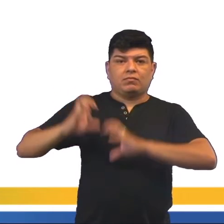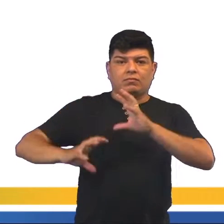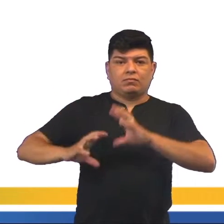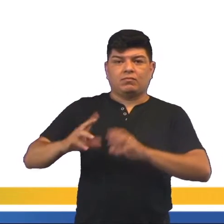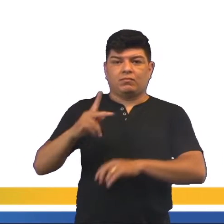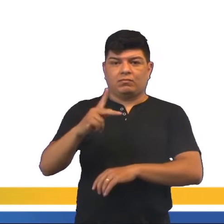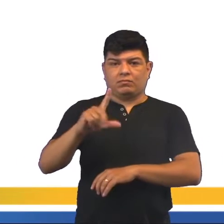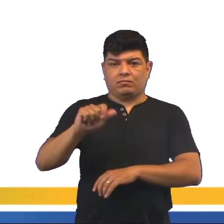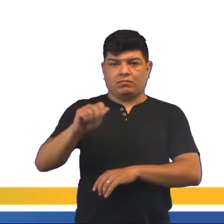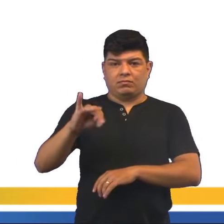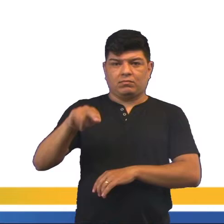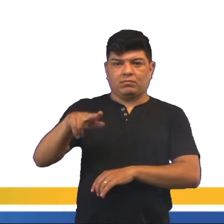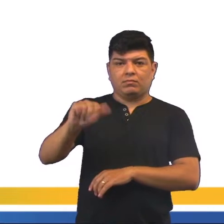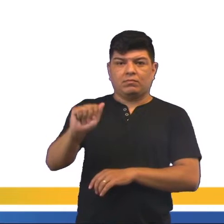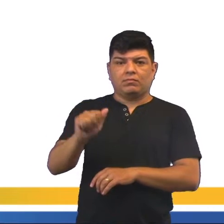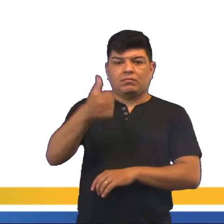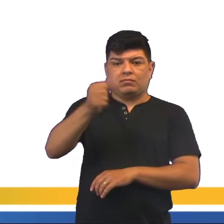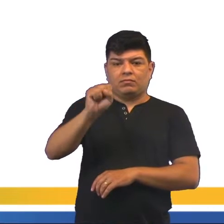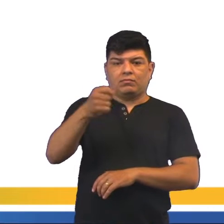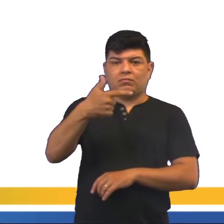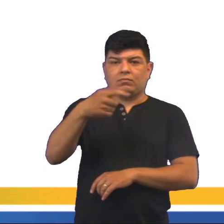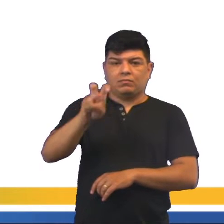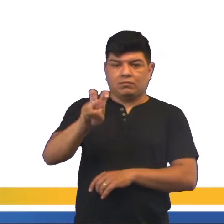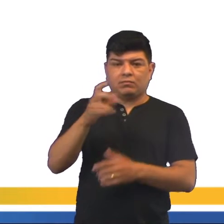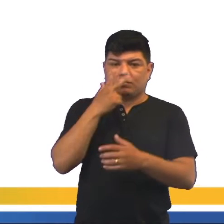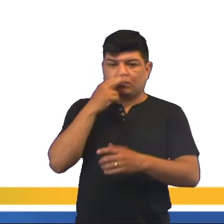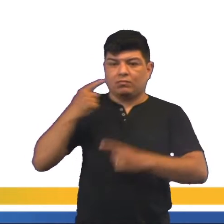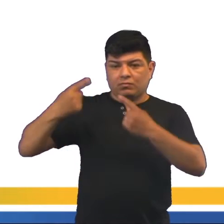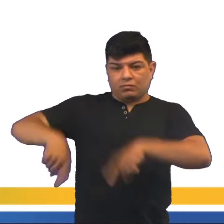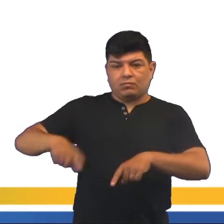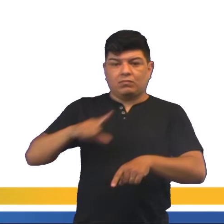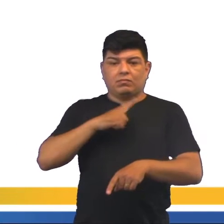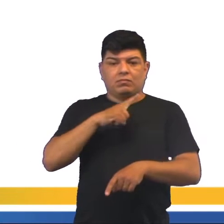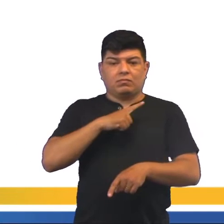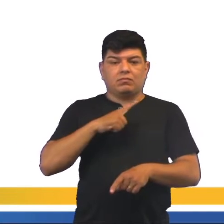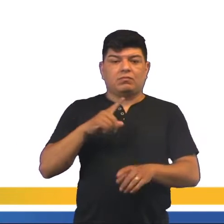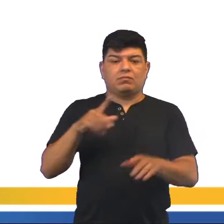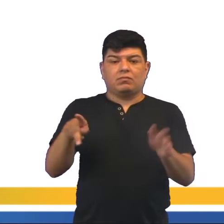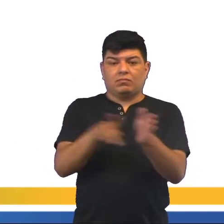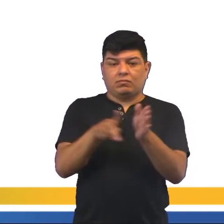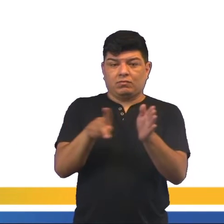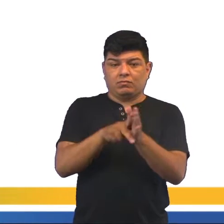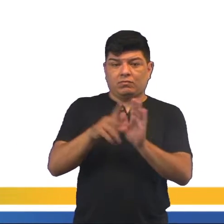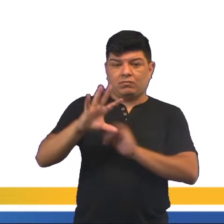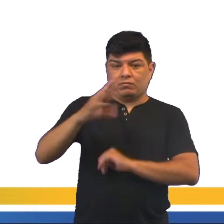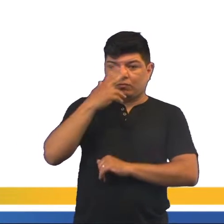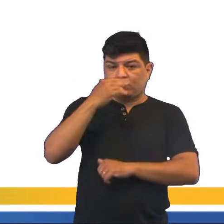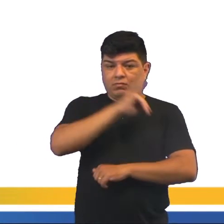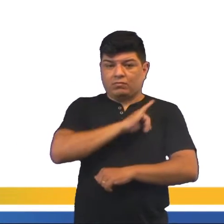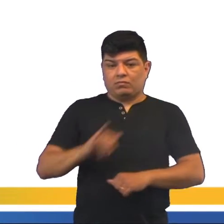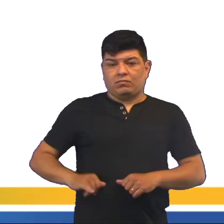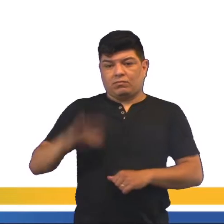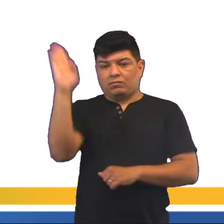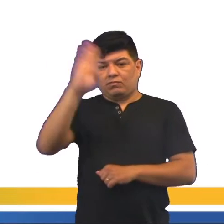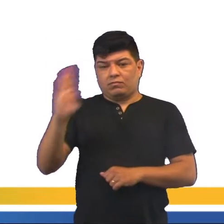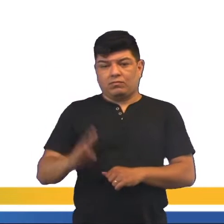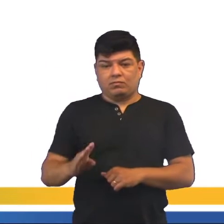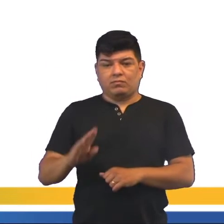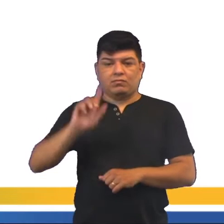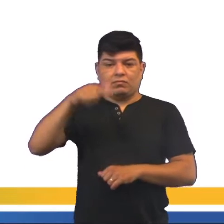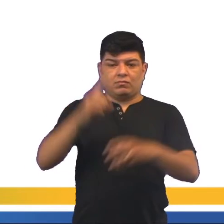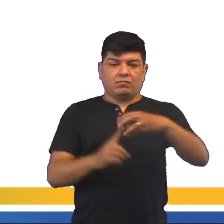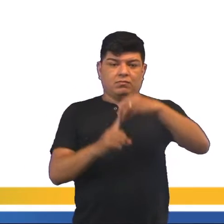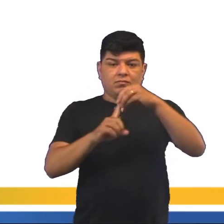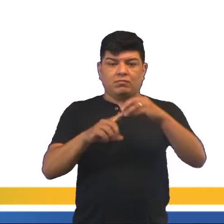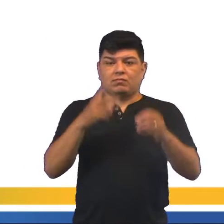Cisplatina, né? Em 1825. Foi uma disputa pela província da Cisplatina entre o Império do Brasil e as províncias